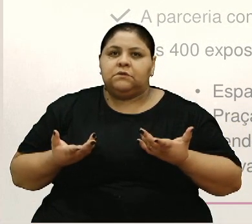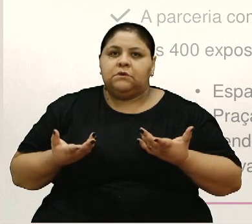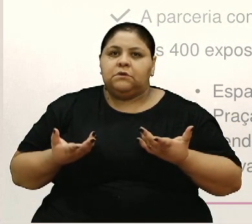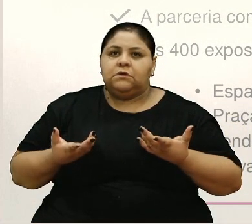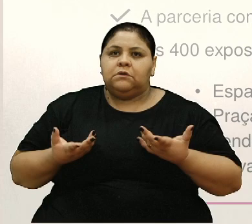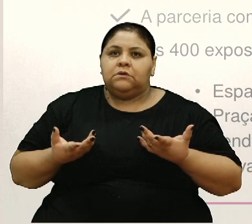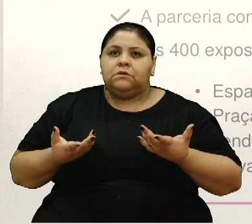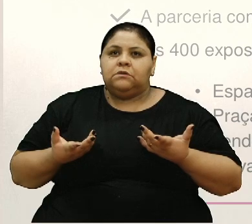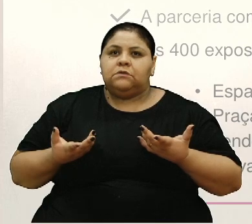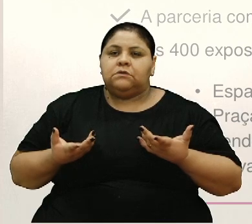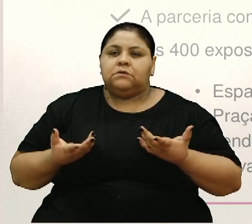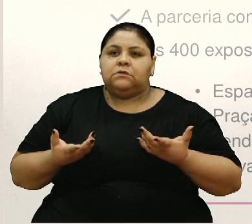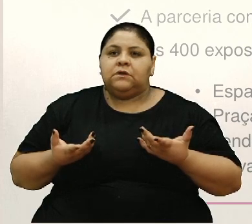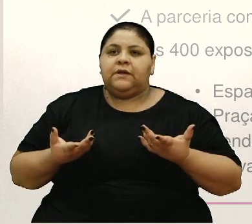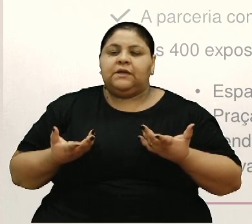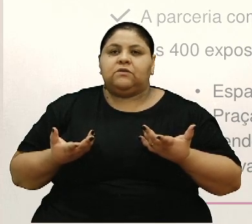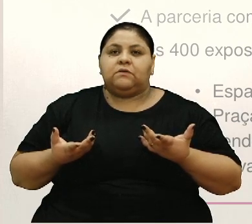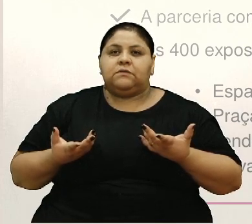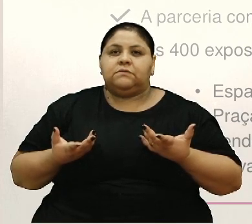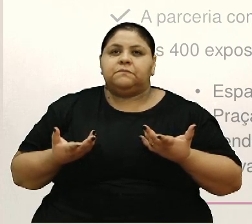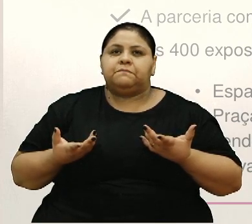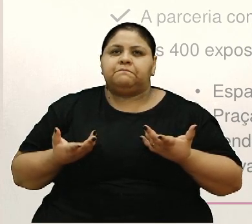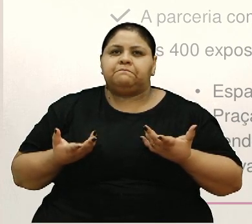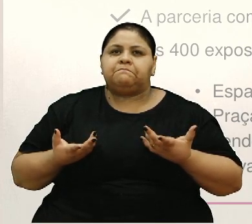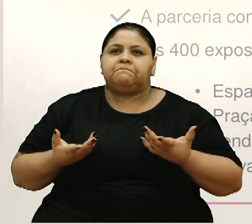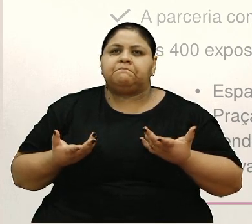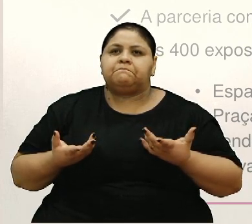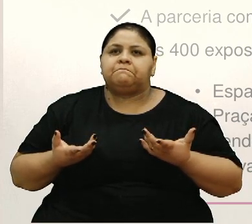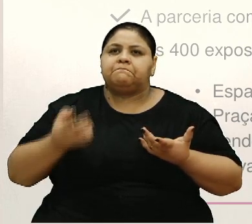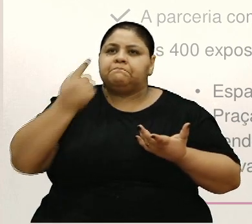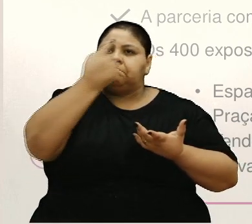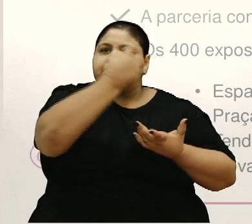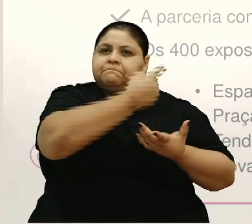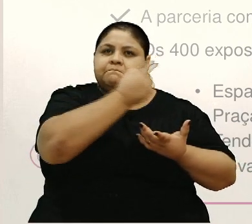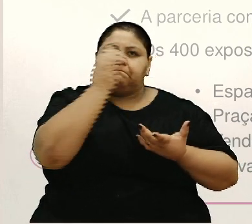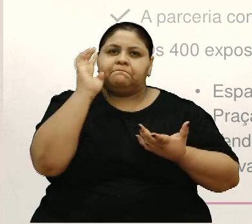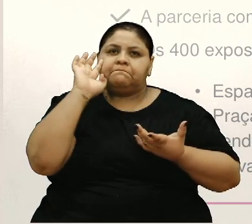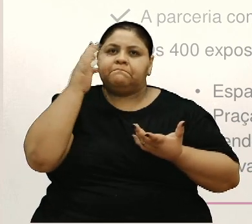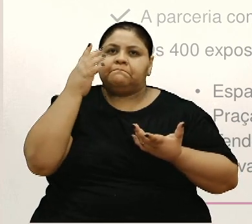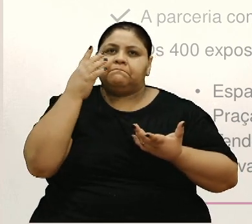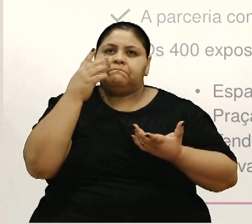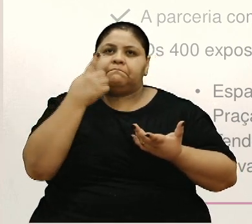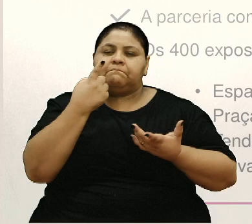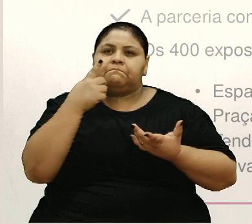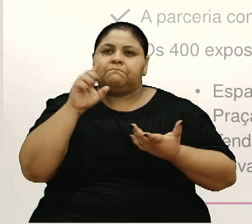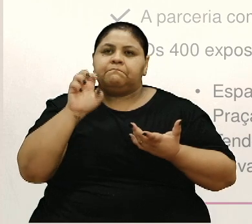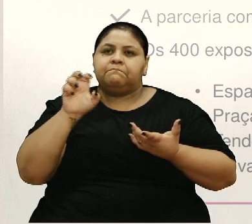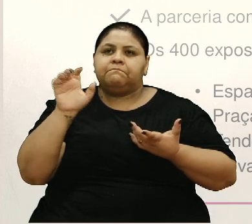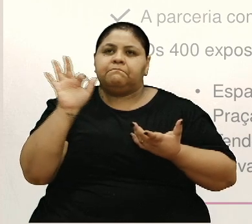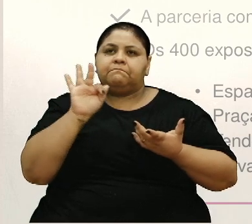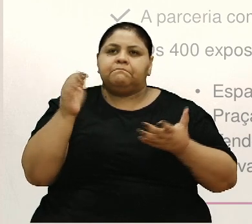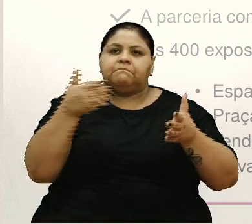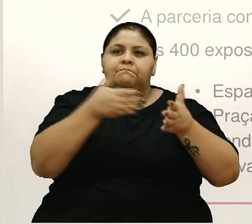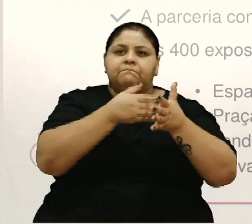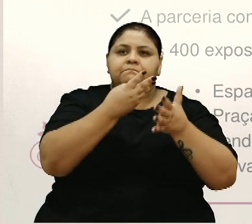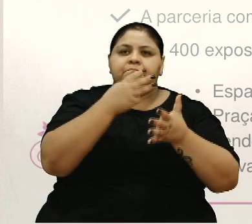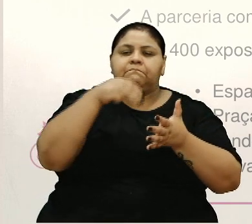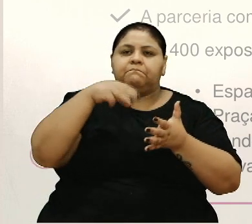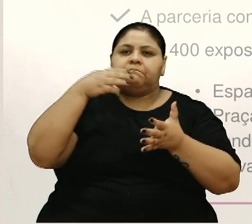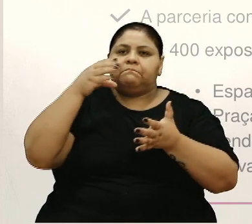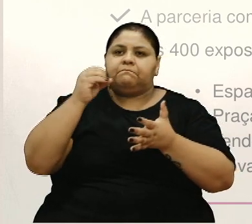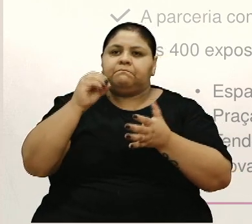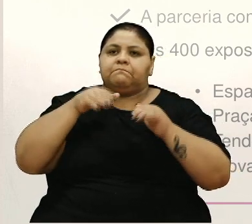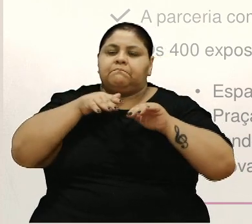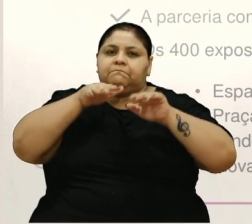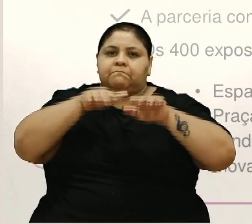De longe, eu consigo ler sem óculos, né? Então, a festa da uva aconteceu de 15 de fevereiro a 13 de março, o desfile cênico